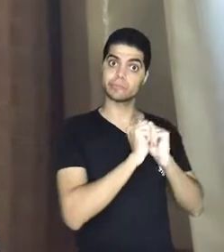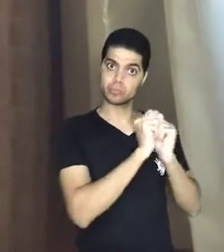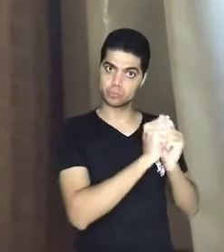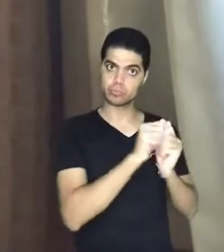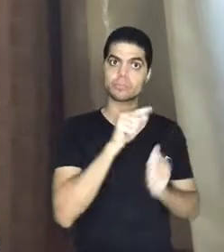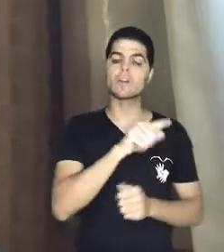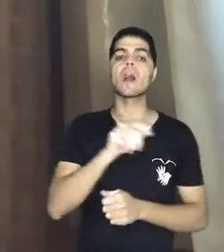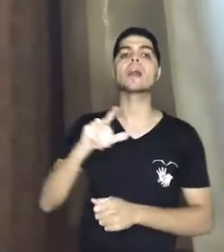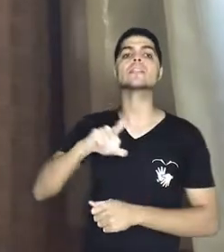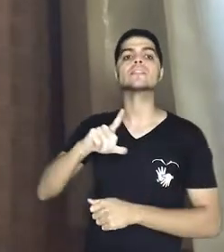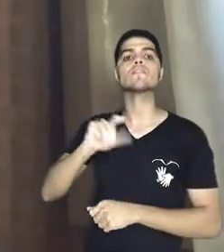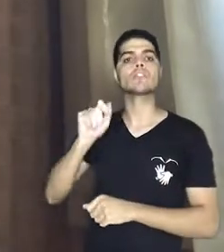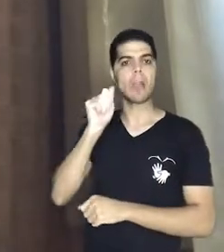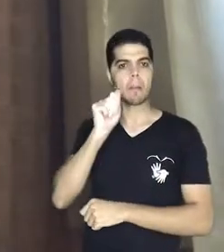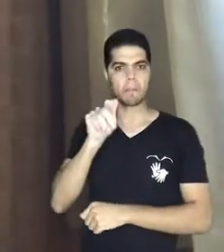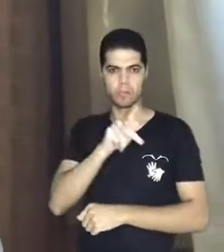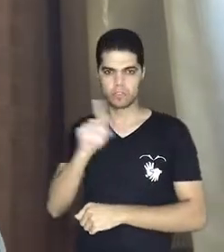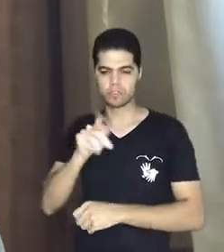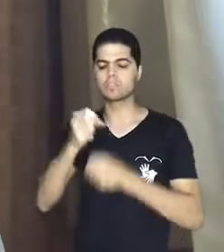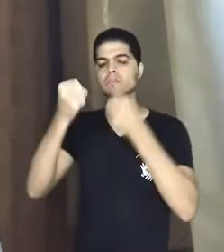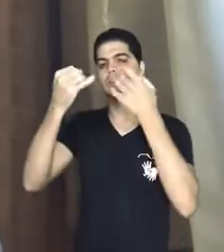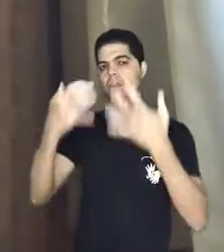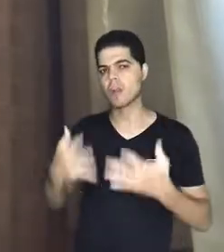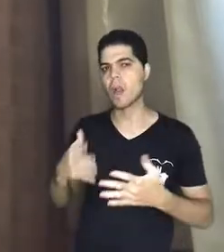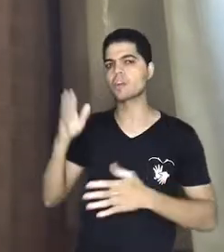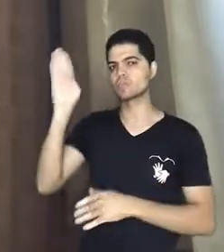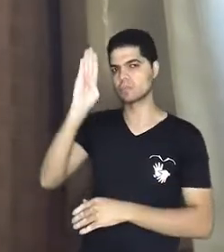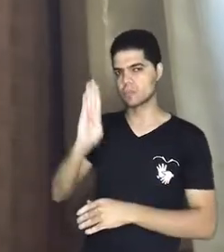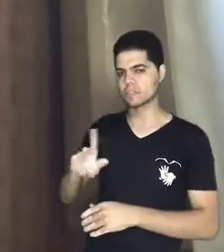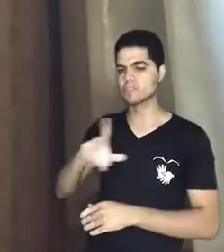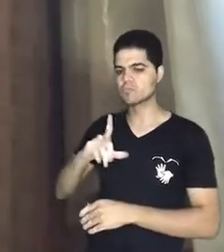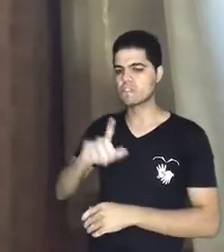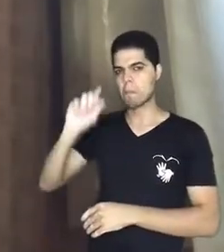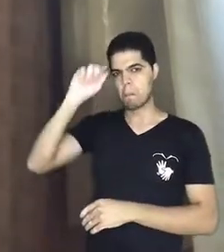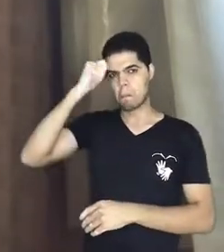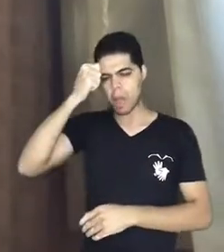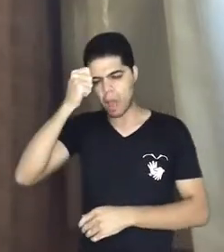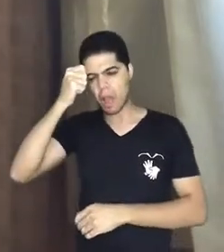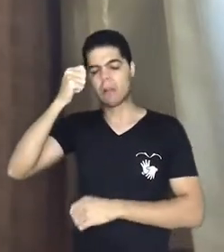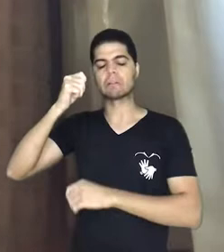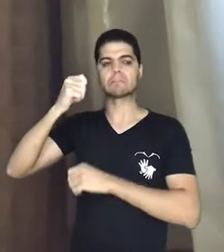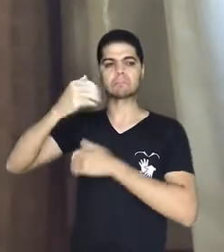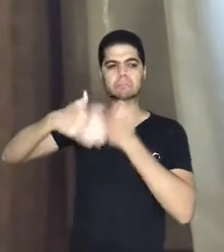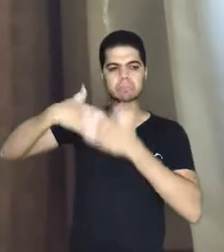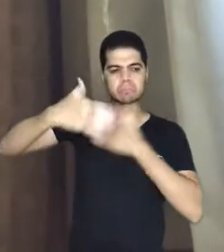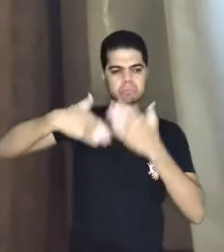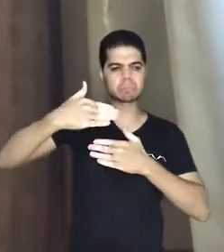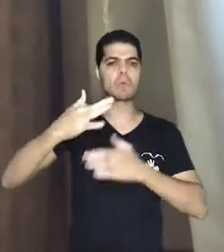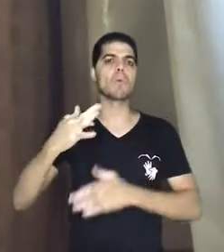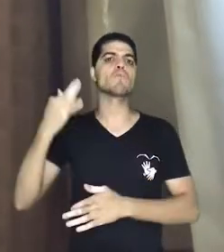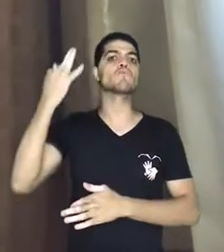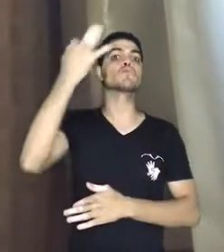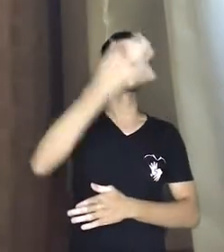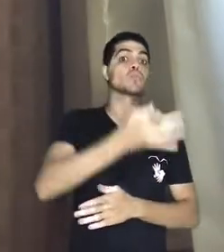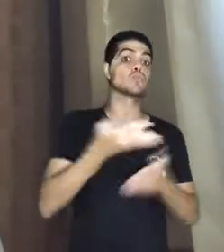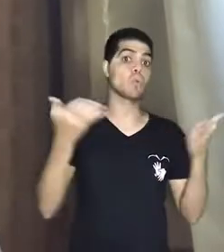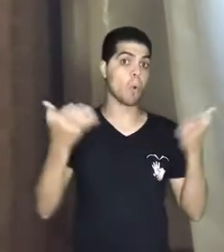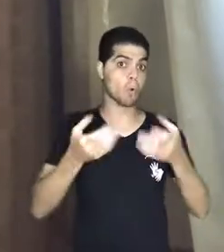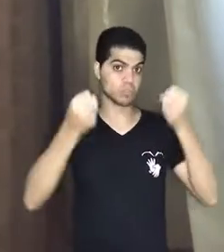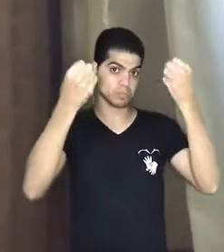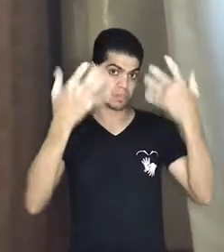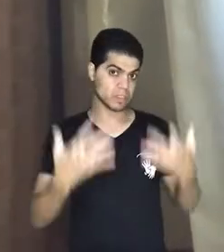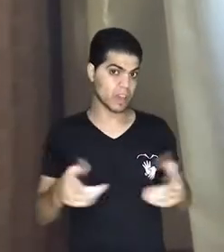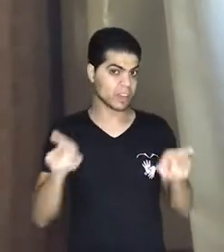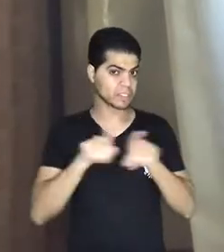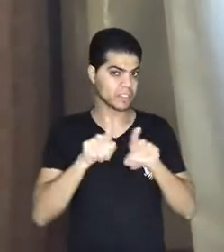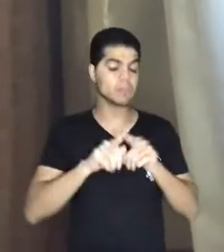historiador fala que o Brasil nasceu apostando na escravidão e projetando-a no futuro. Essa afirmação é importante para explicar o Brasil de hoje e os